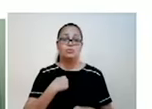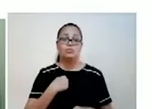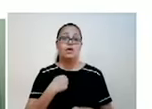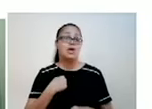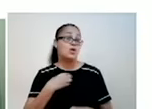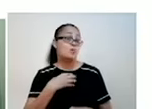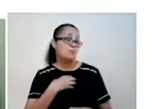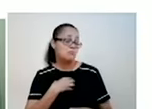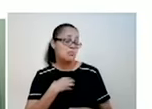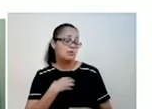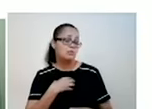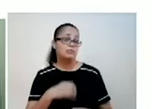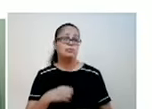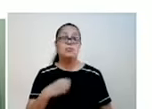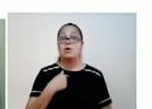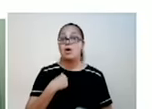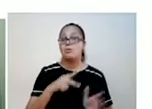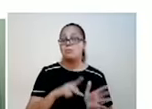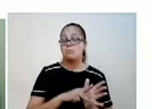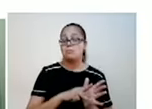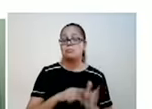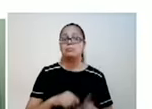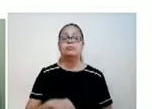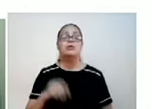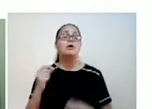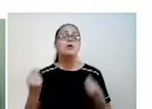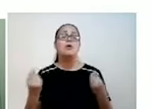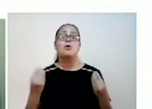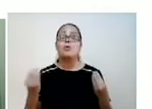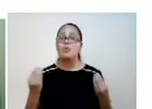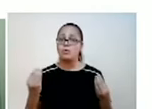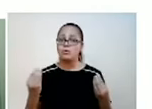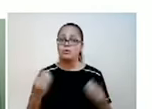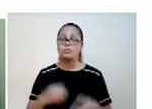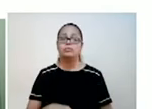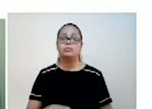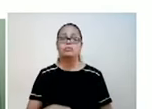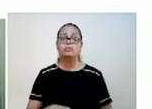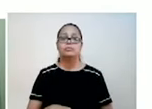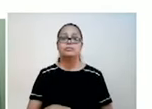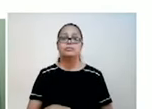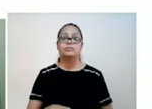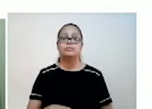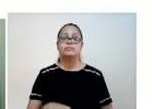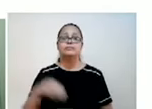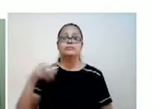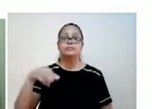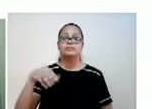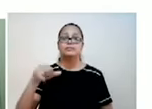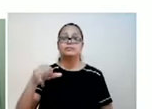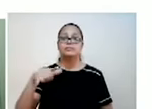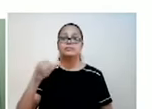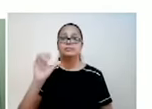mesmo, eu mesma? Myself. You é você. E uma coisa que reflete a você mesmo. É a expressão